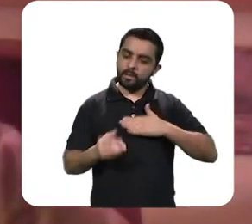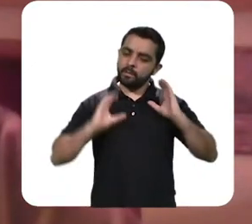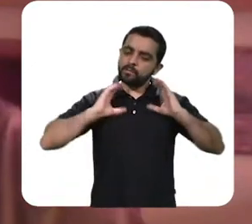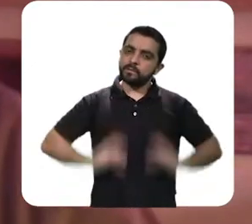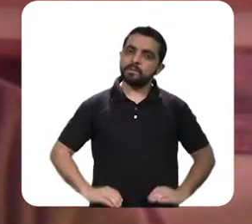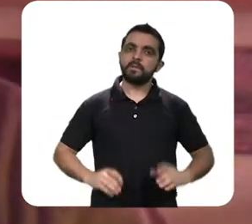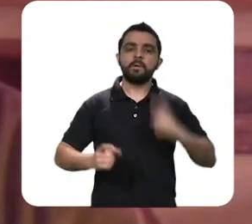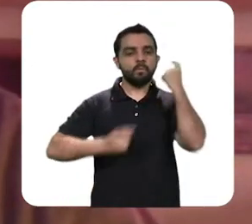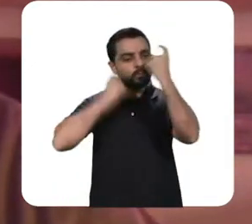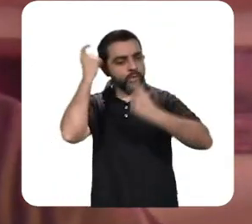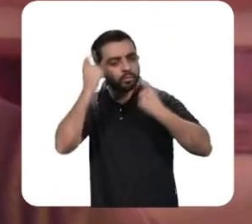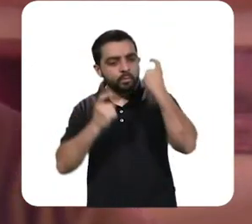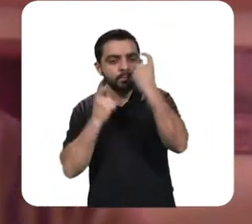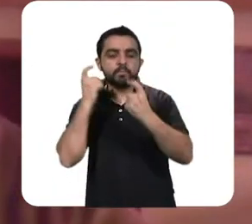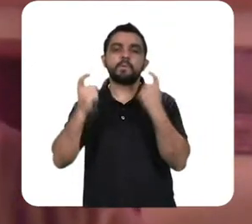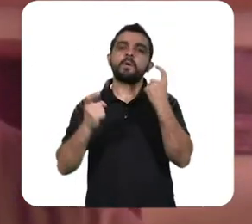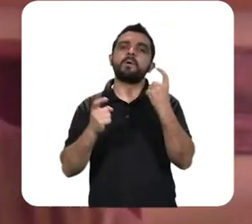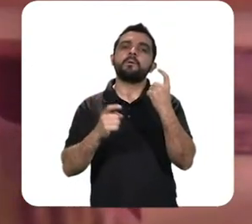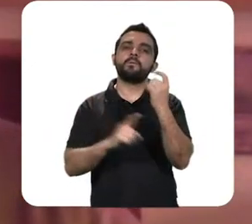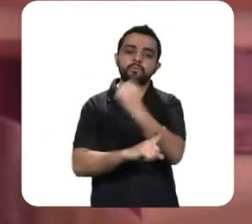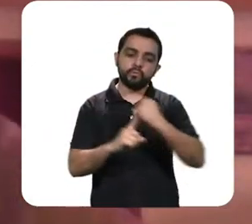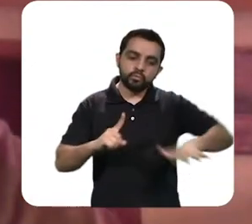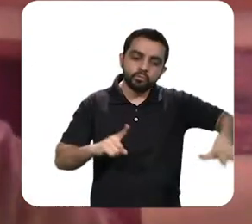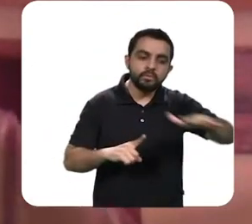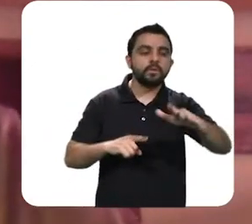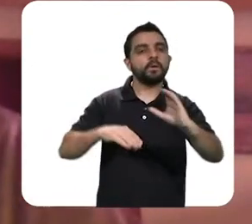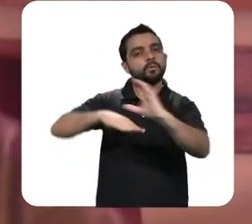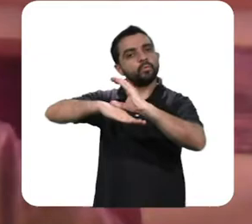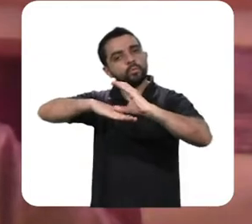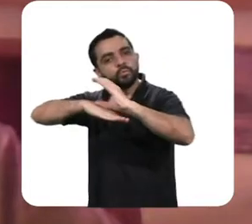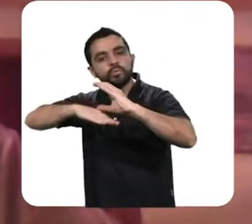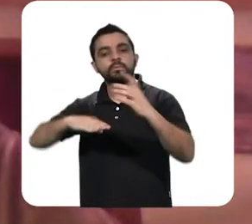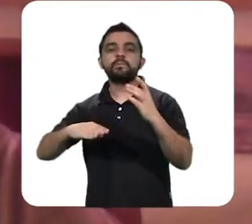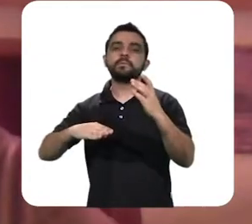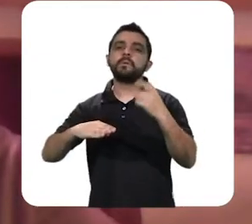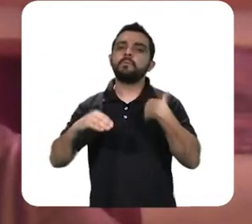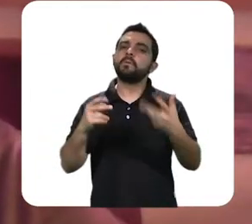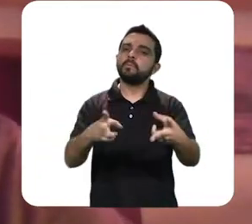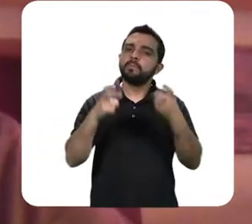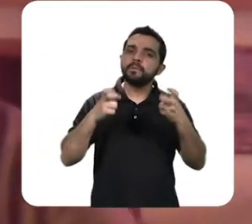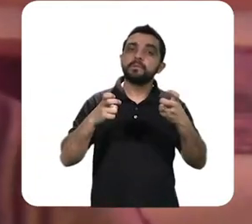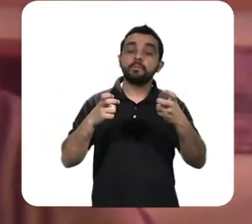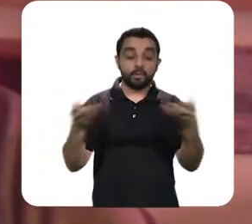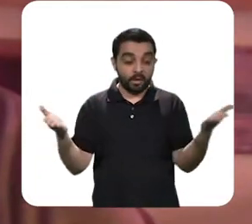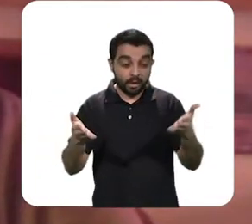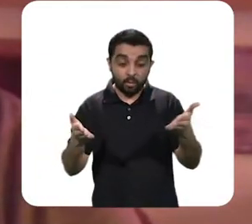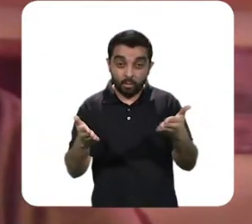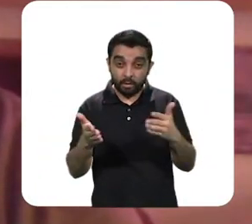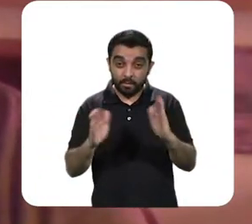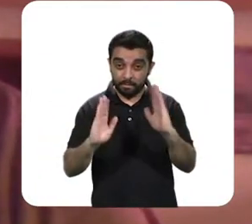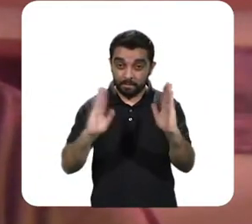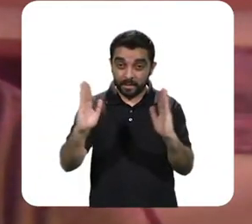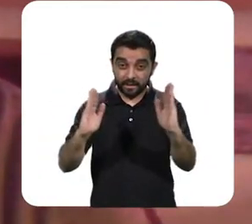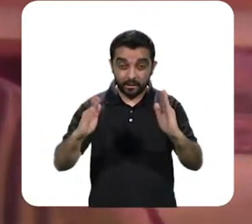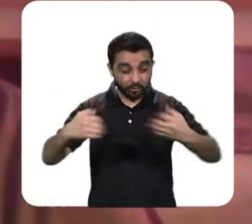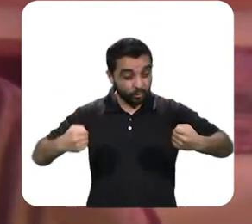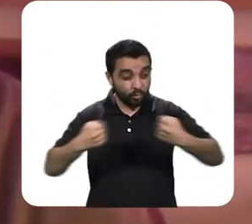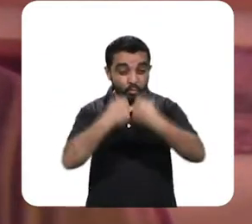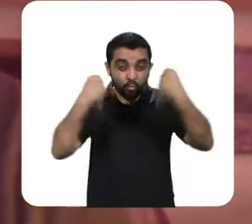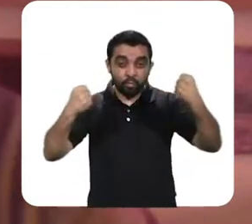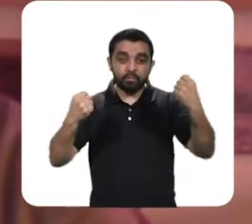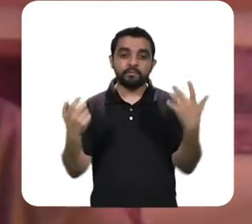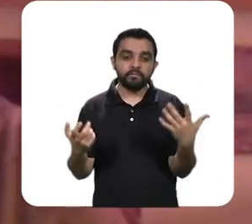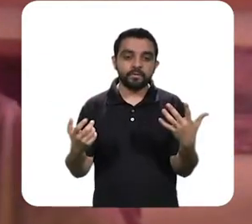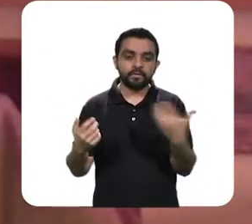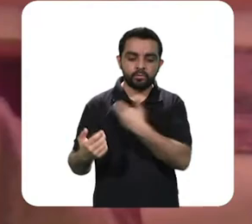preocupado com o cumprimento da constituição eu vejo com uma enorme alegria o colapso o fim desse estado mínimo